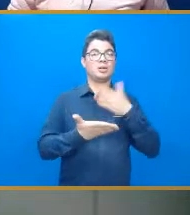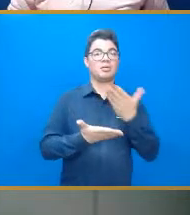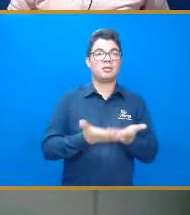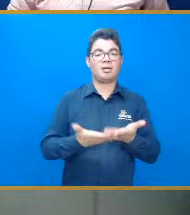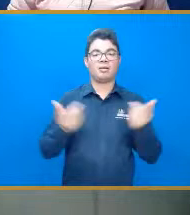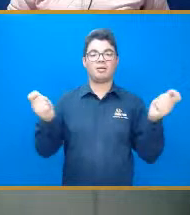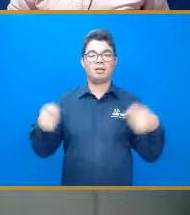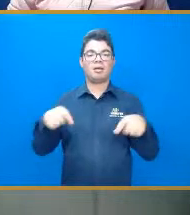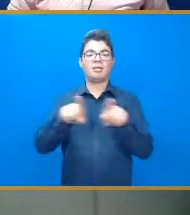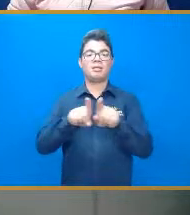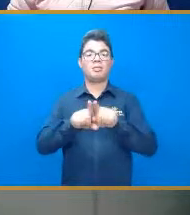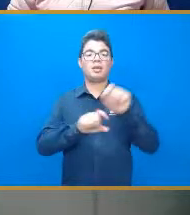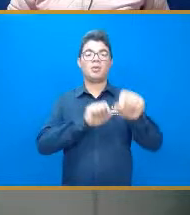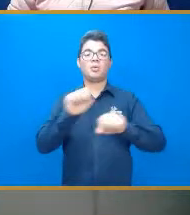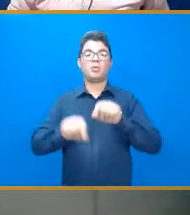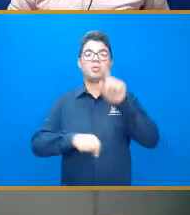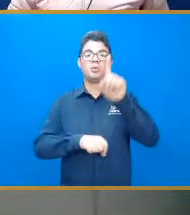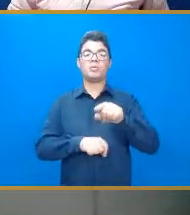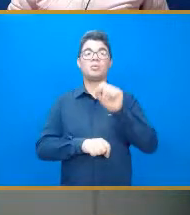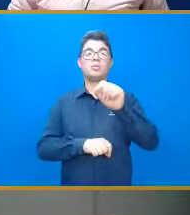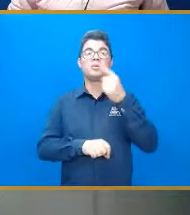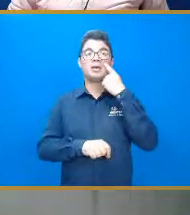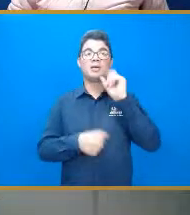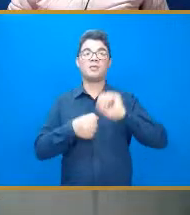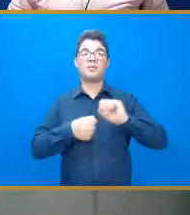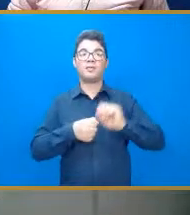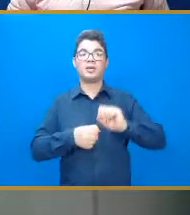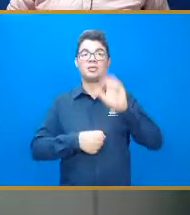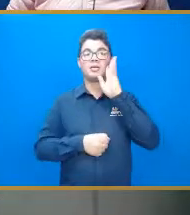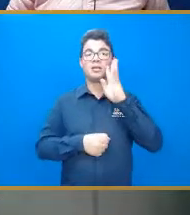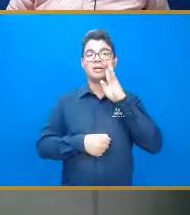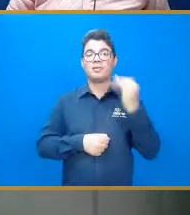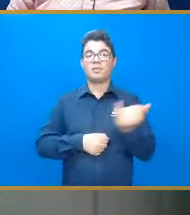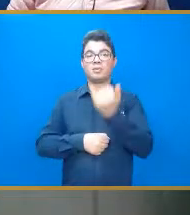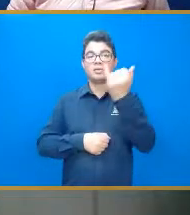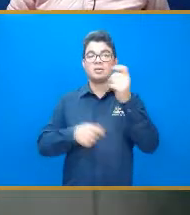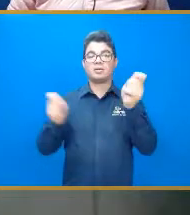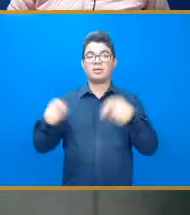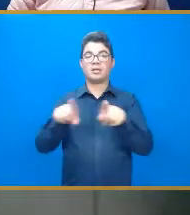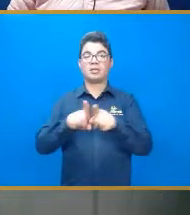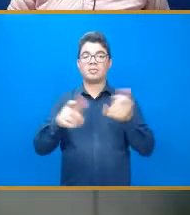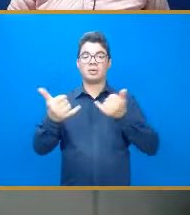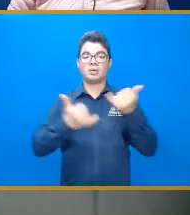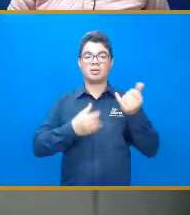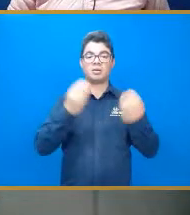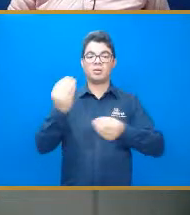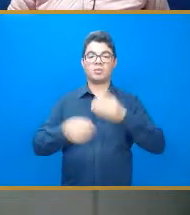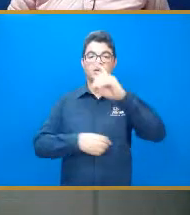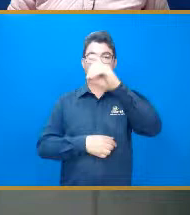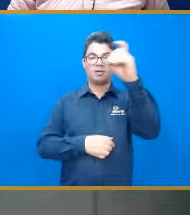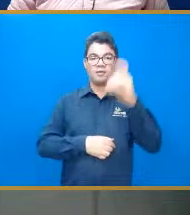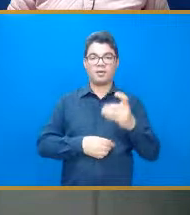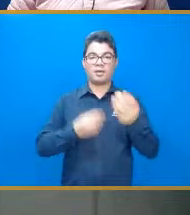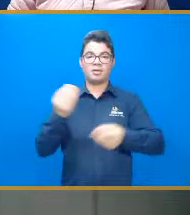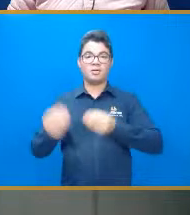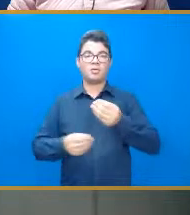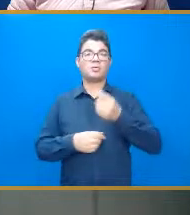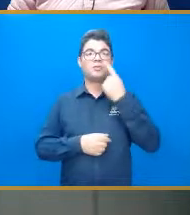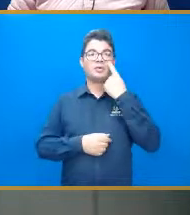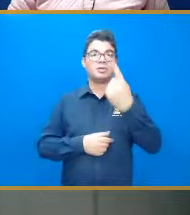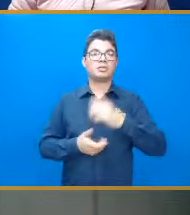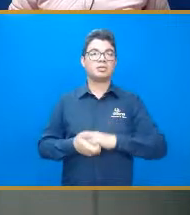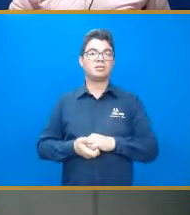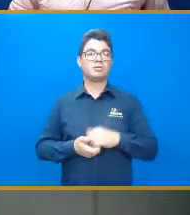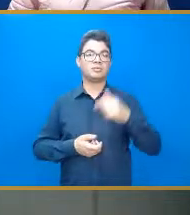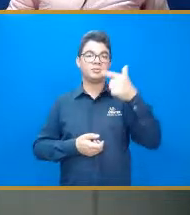saber, né, o que vai ser feito a partir daquelas informações, porque, às vezes, sei lá, ser derivada lá, que nem esse caso aqui, 2,74, o significa isso, né,